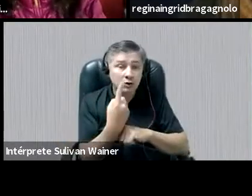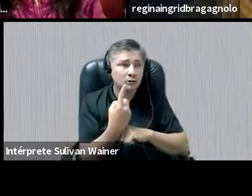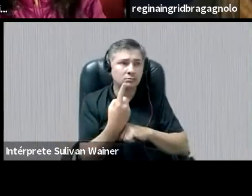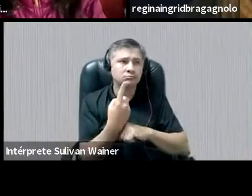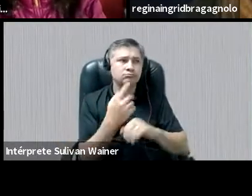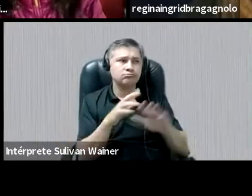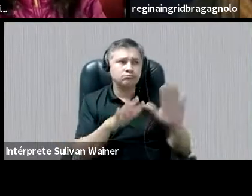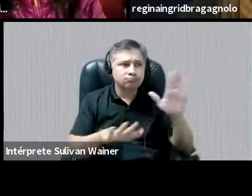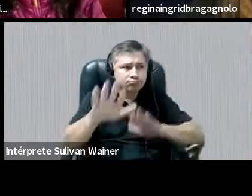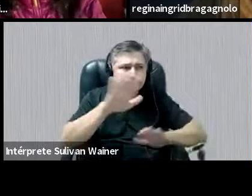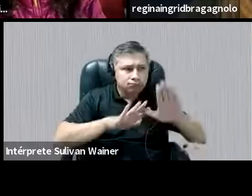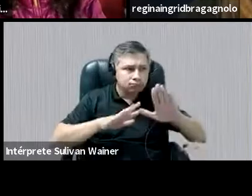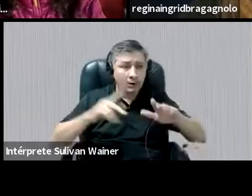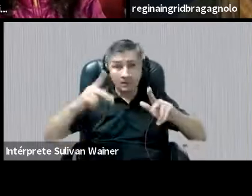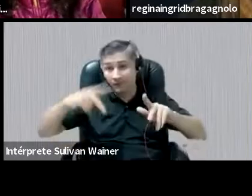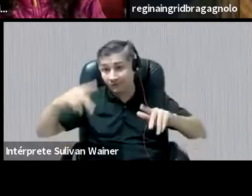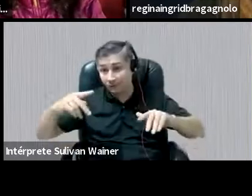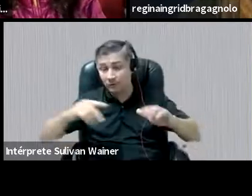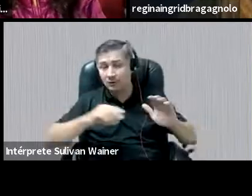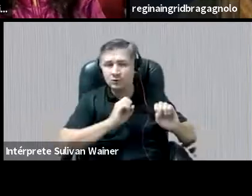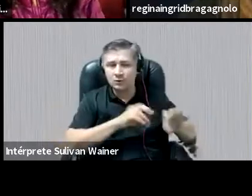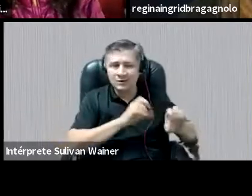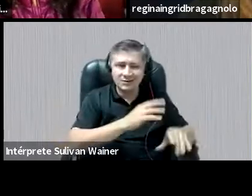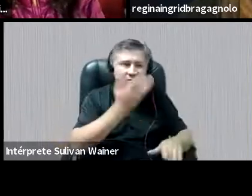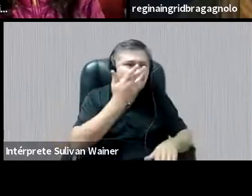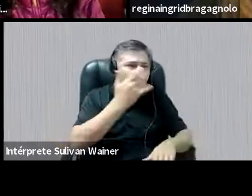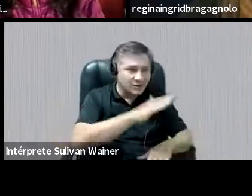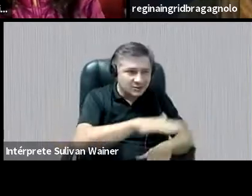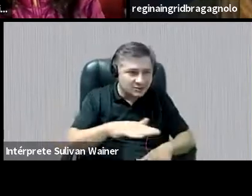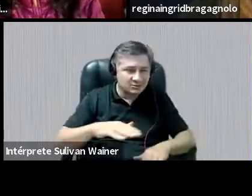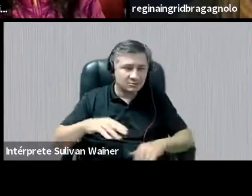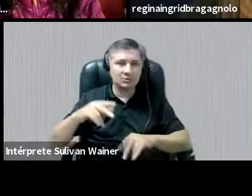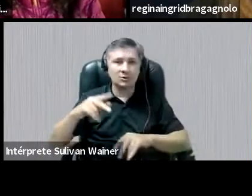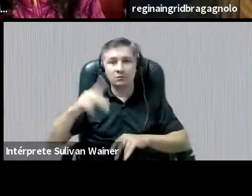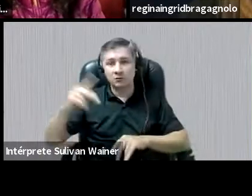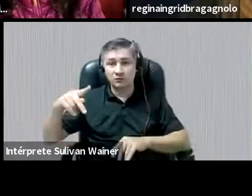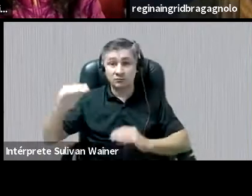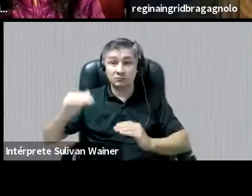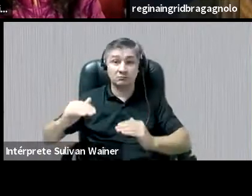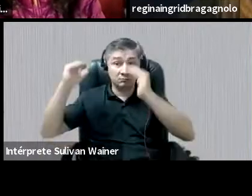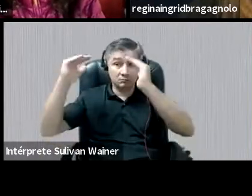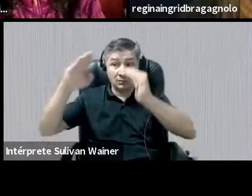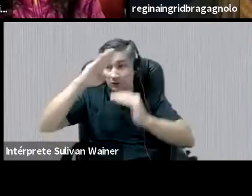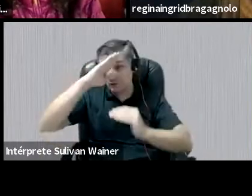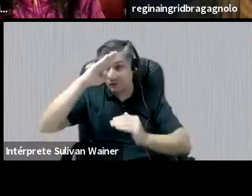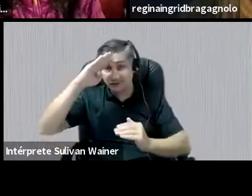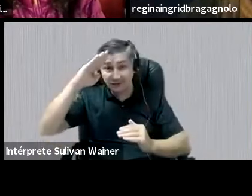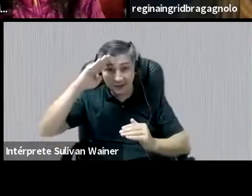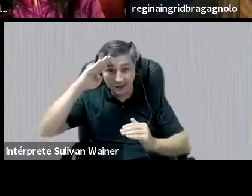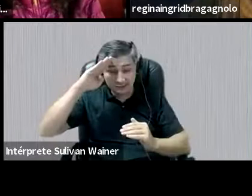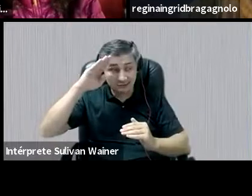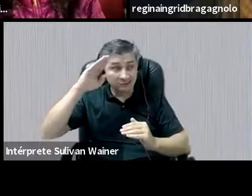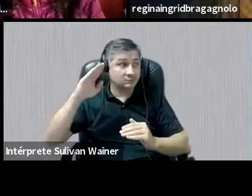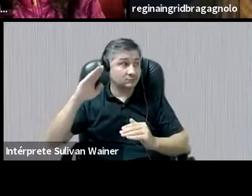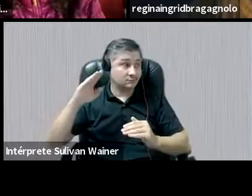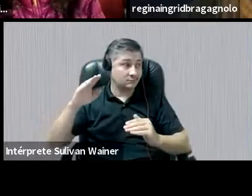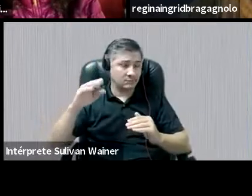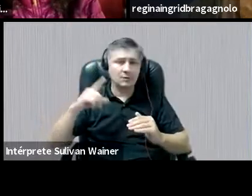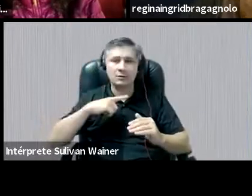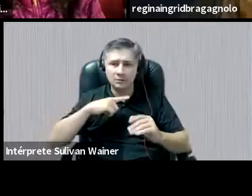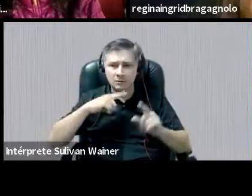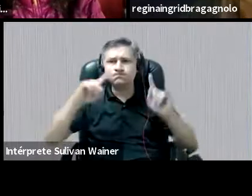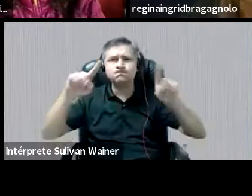De diferentes graus, seja, desde a educação infantil até, né? Às universidades, né? Temos recebido ataques